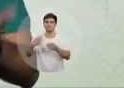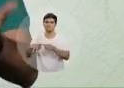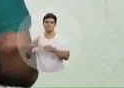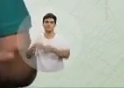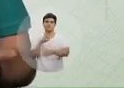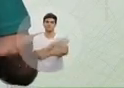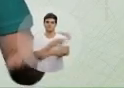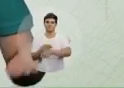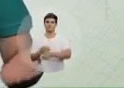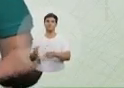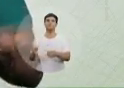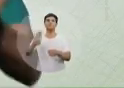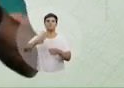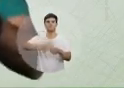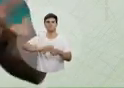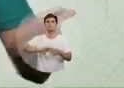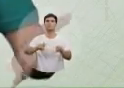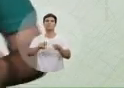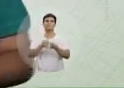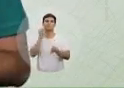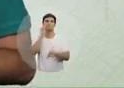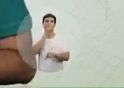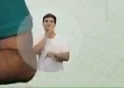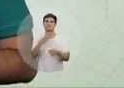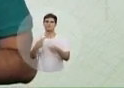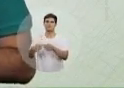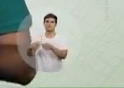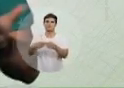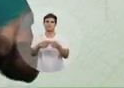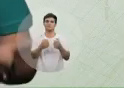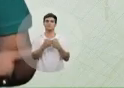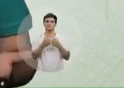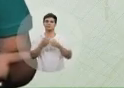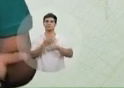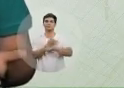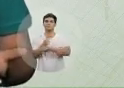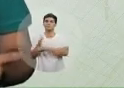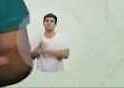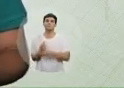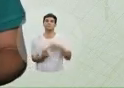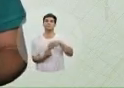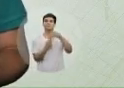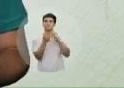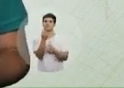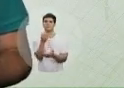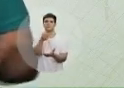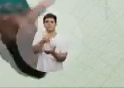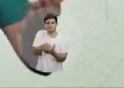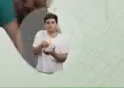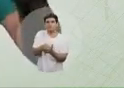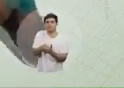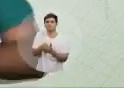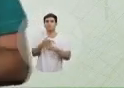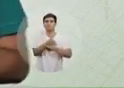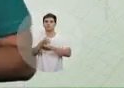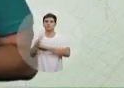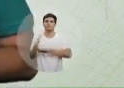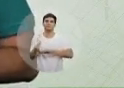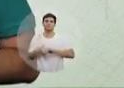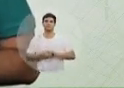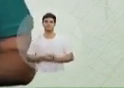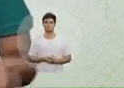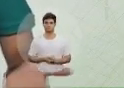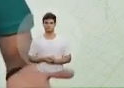coletivo entre Rio Branco, Bujari, Porto Aque e Senador Guilmar. Uma única passagem para sair do município e ir até um bairro da